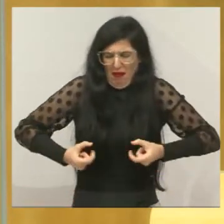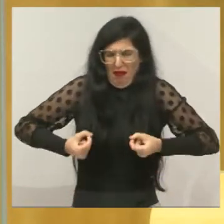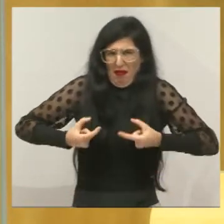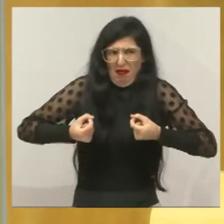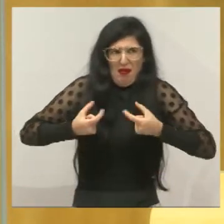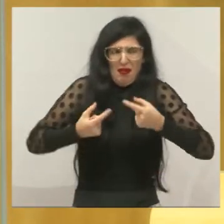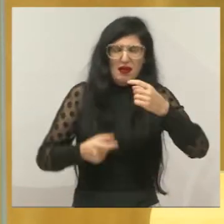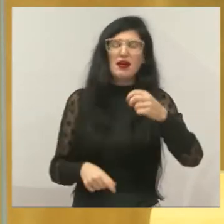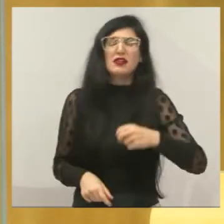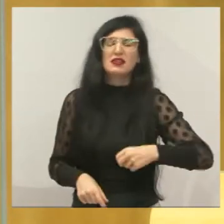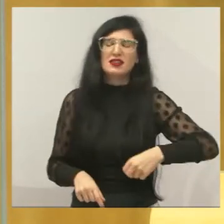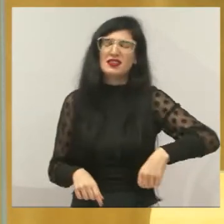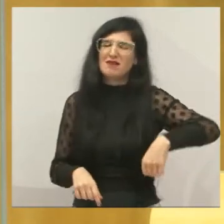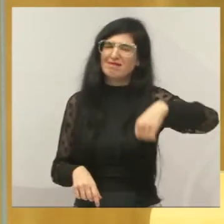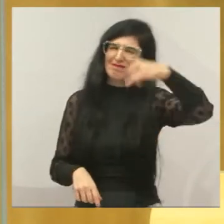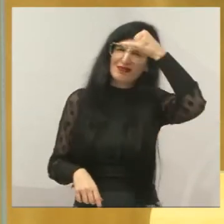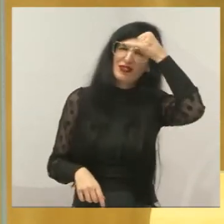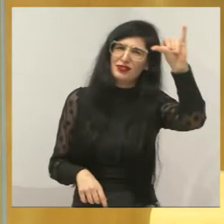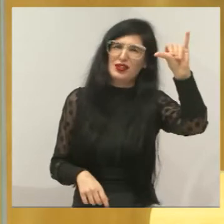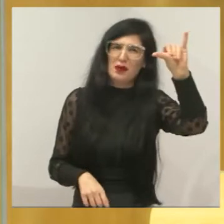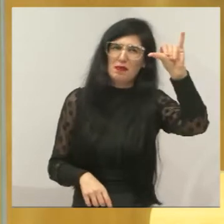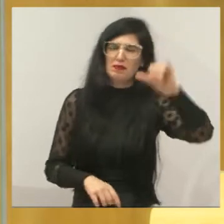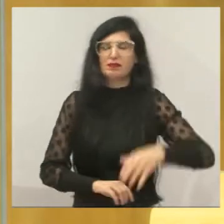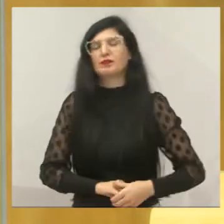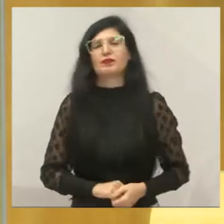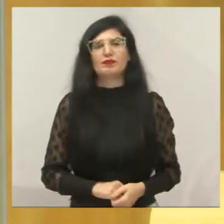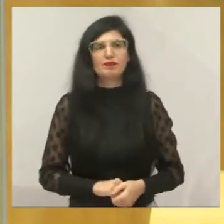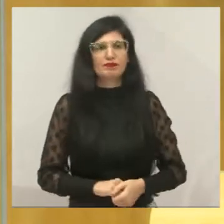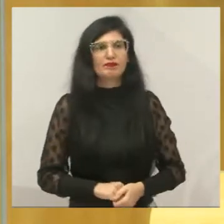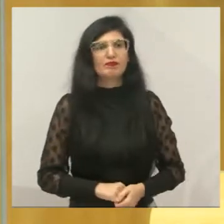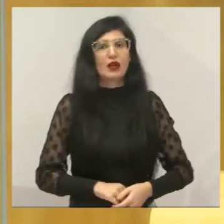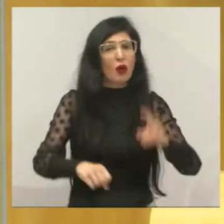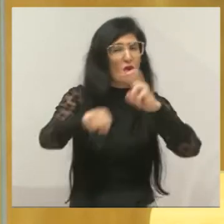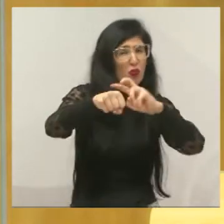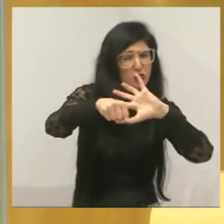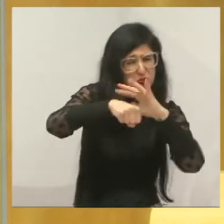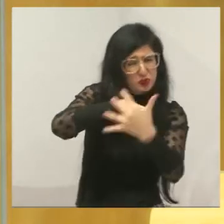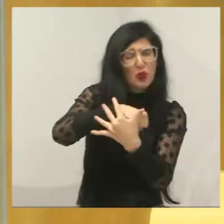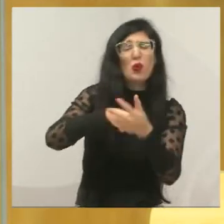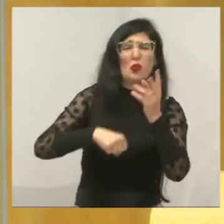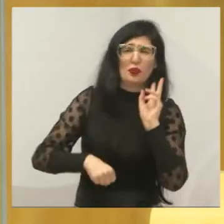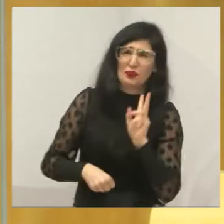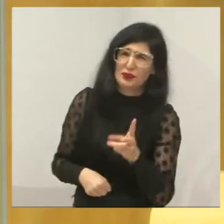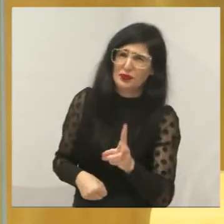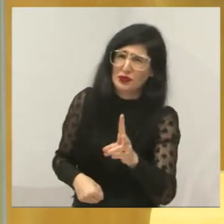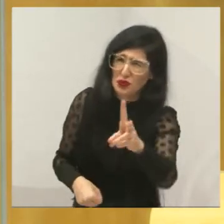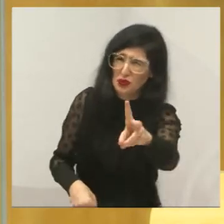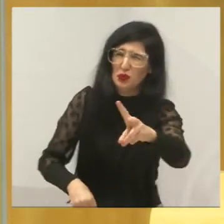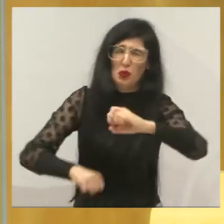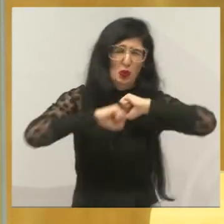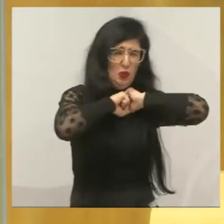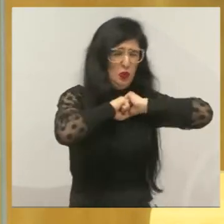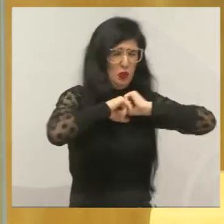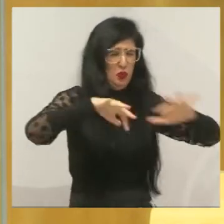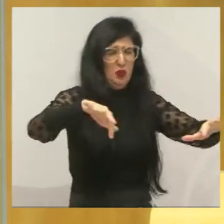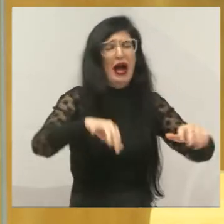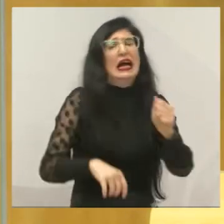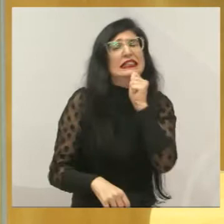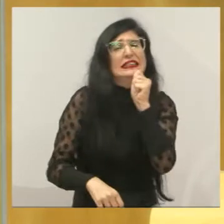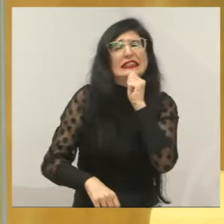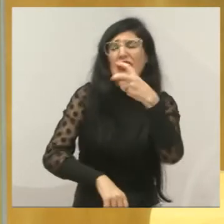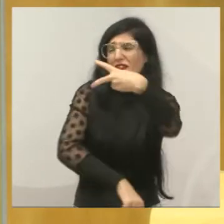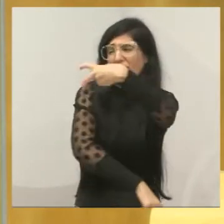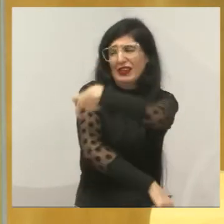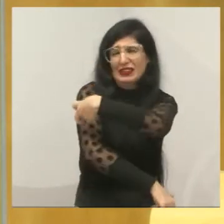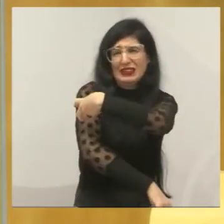prevenção deve continuar. A pandemia está aí, infelizmente a vacina não chegou, precisamos ter as